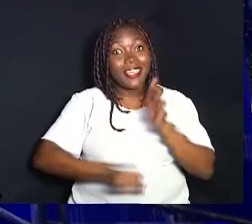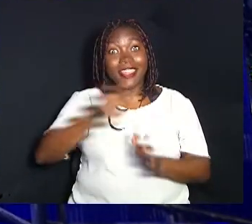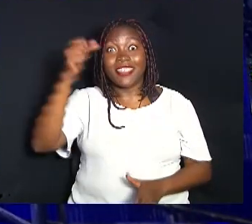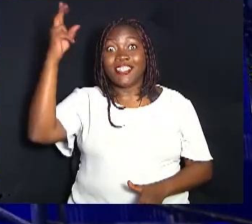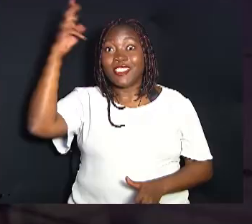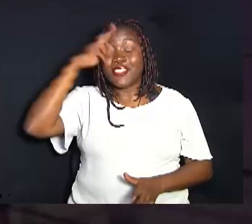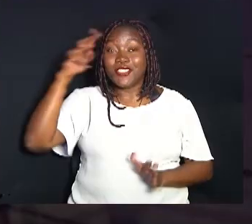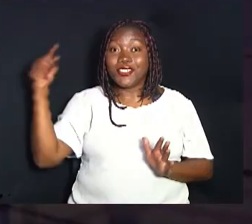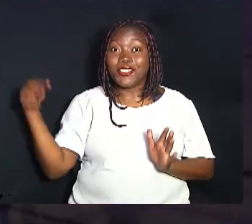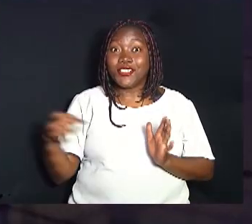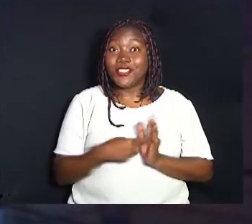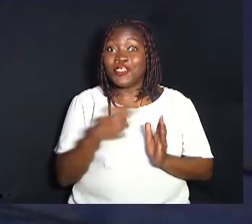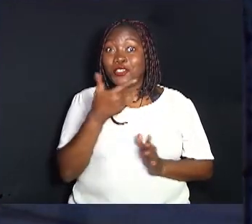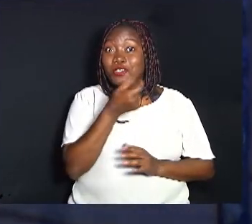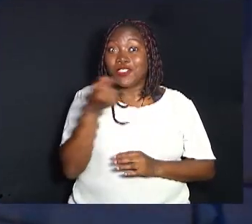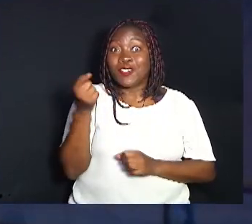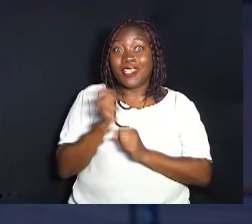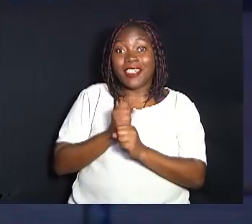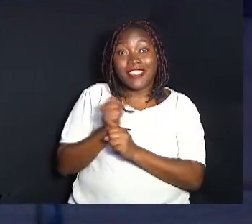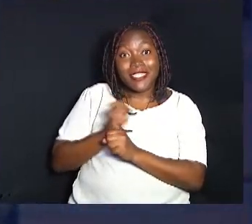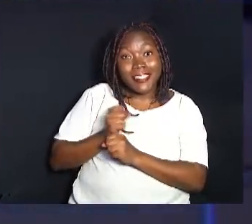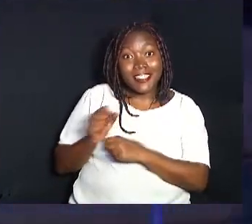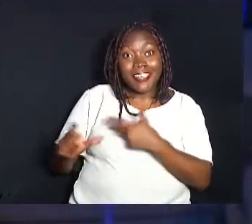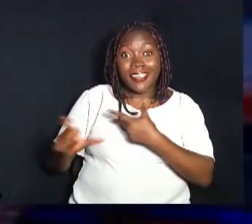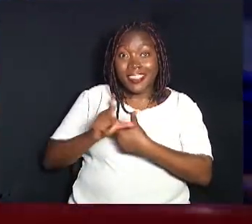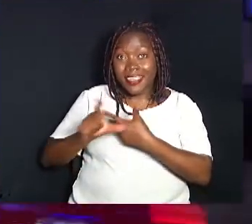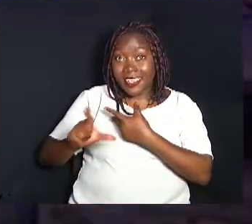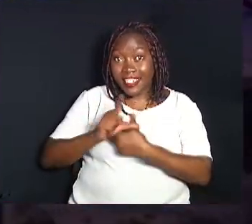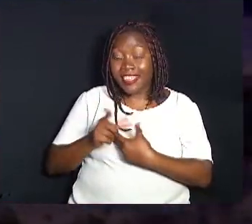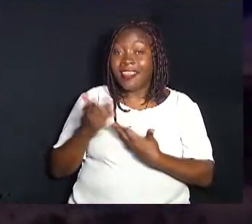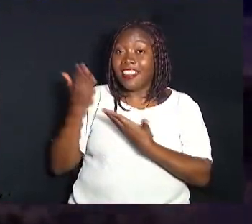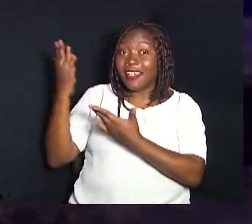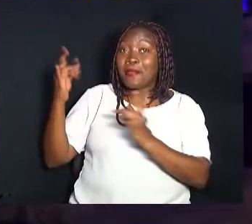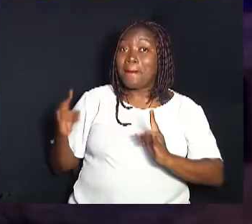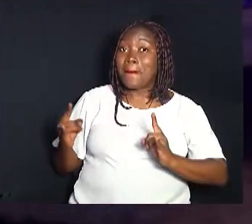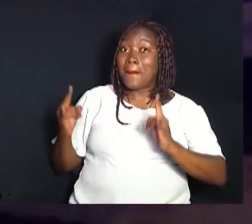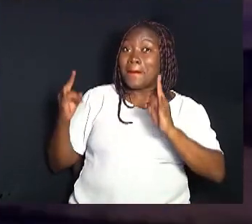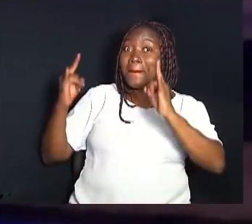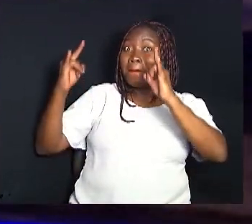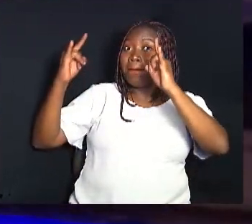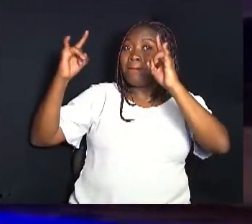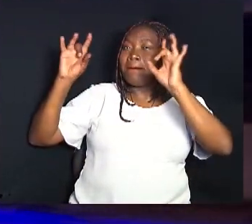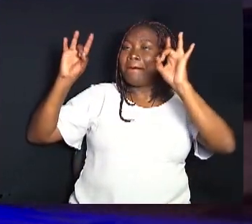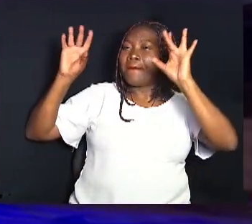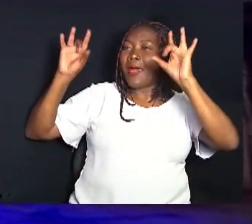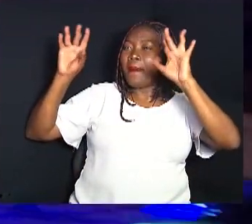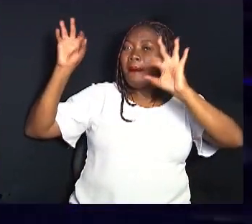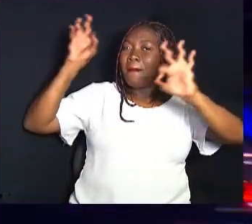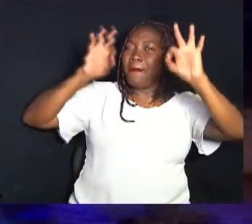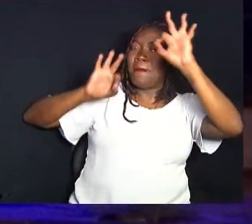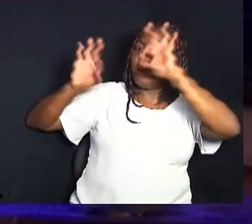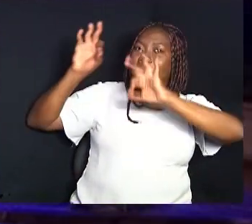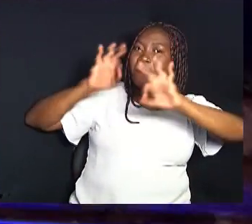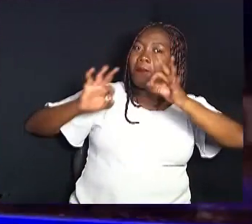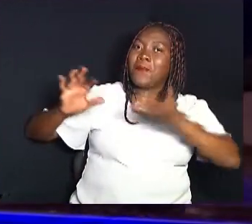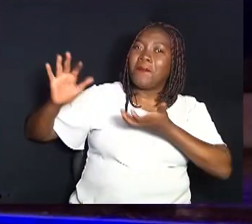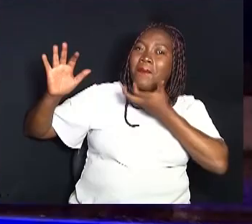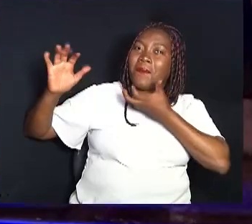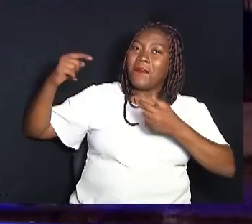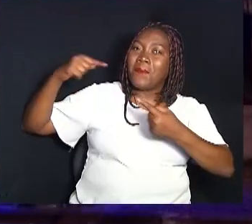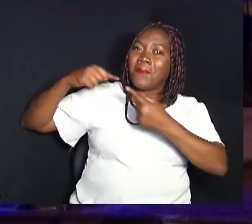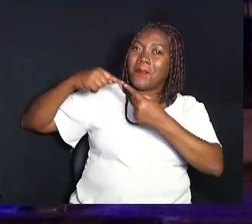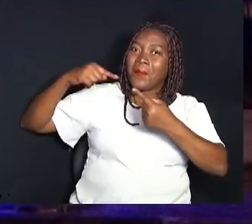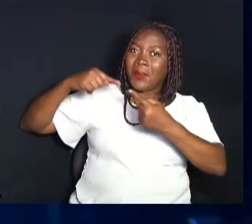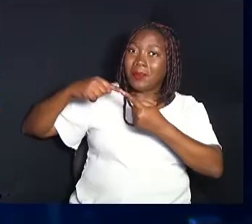história de mais de 200 anos do Legislativo, o prédio está especialmente decorado para as festividades